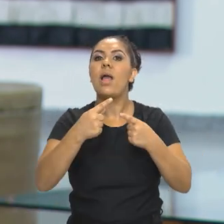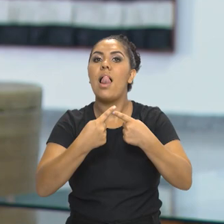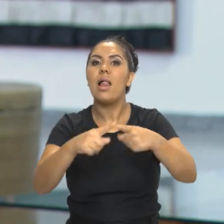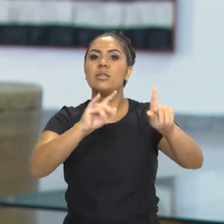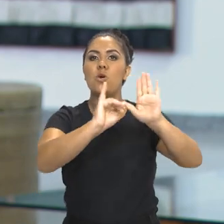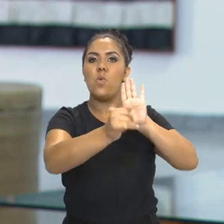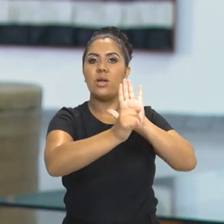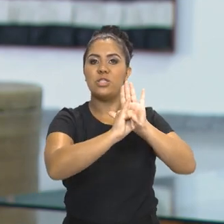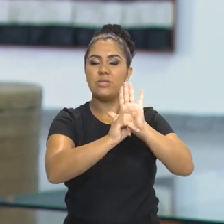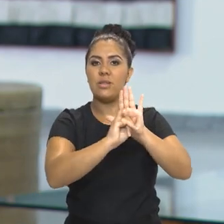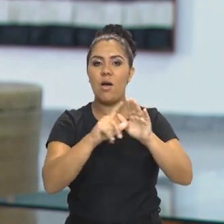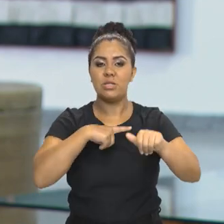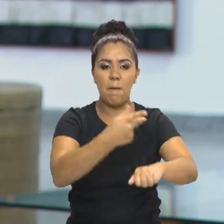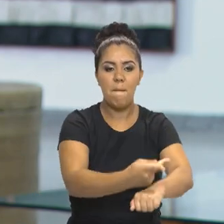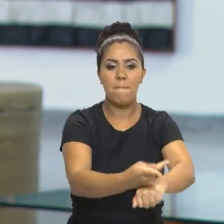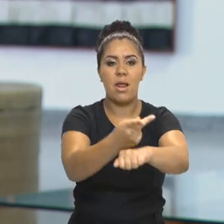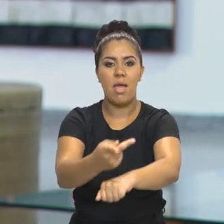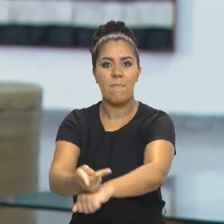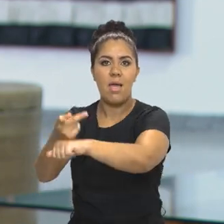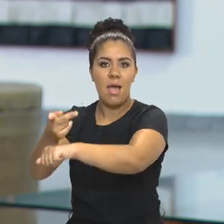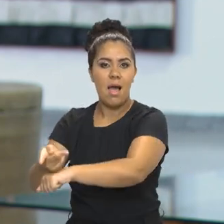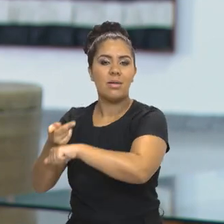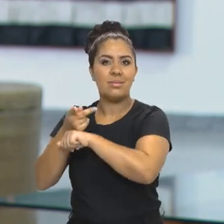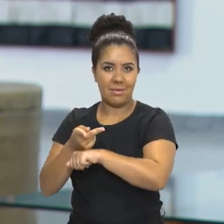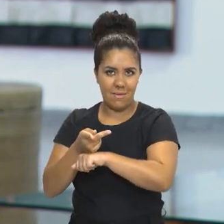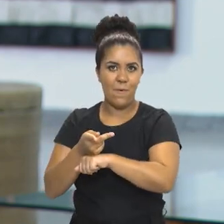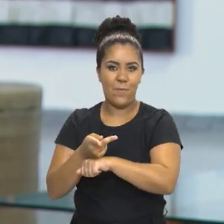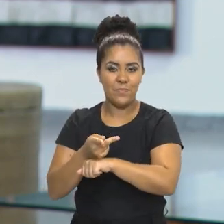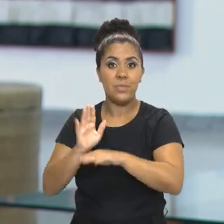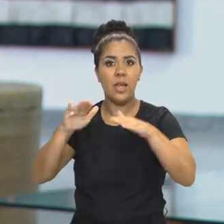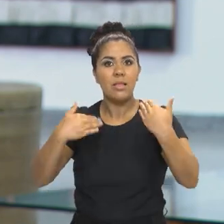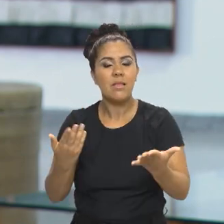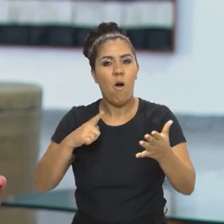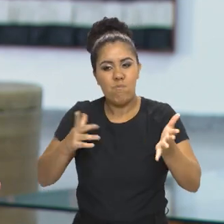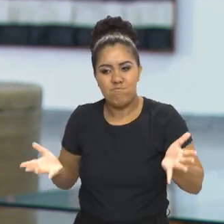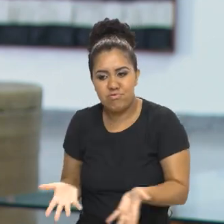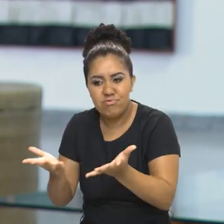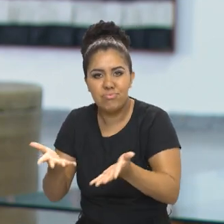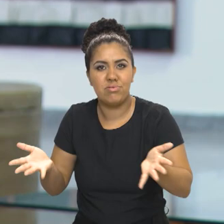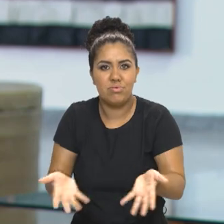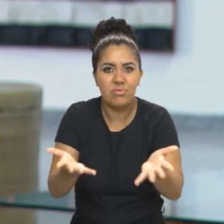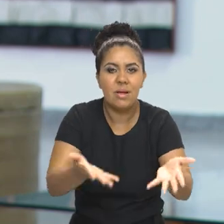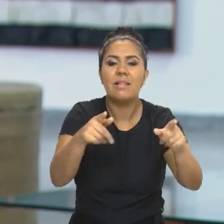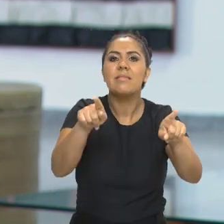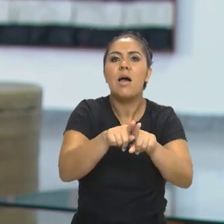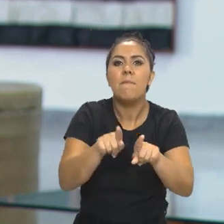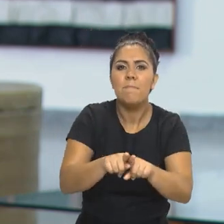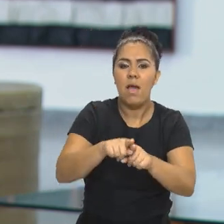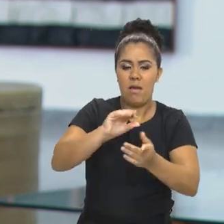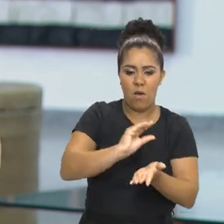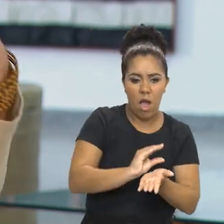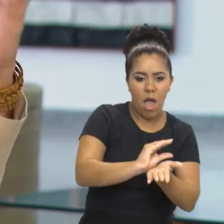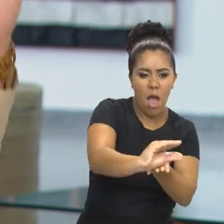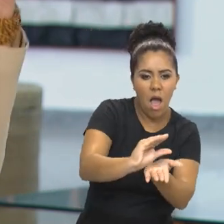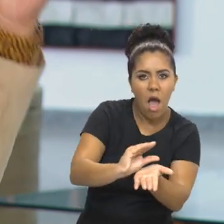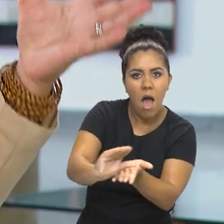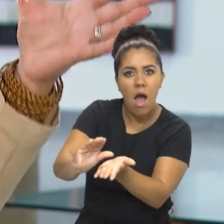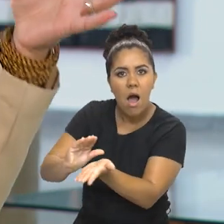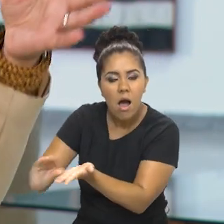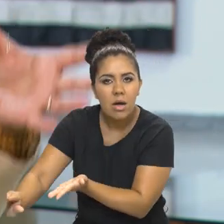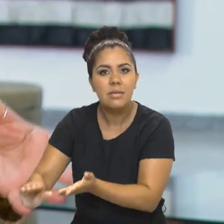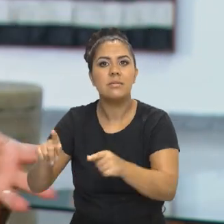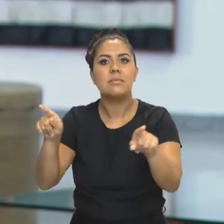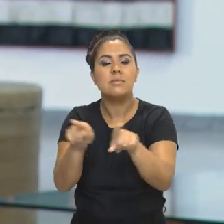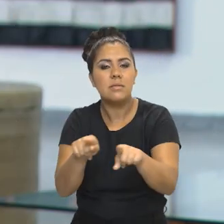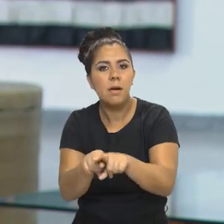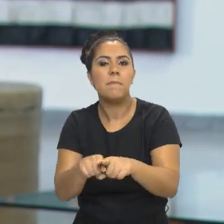premiação das ações dos pontos de memória. Então, o fomento, receber recursos, construir um